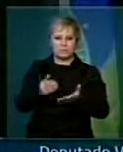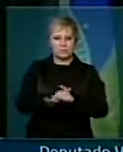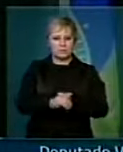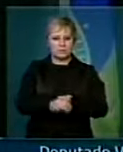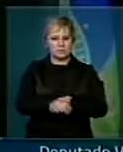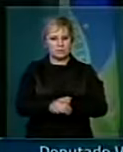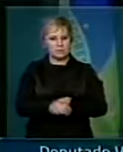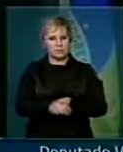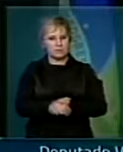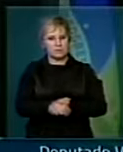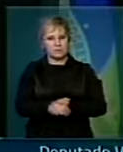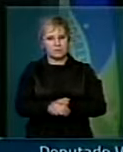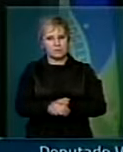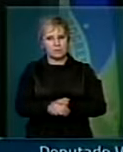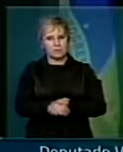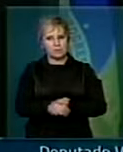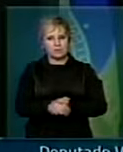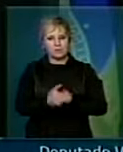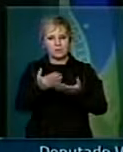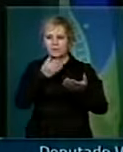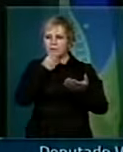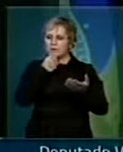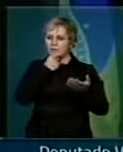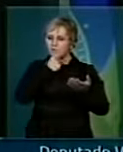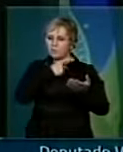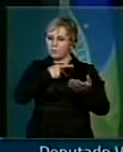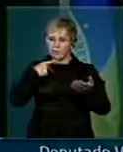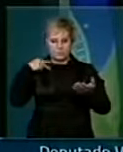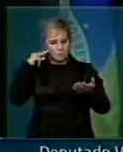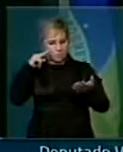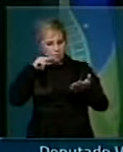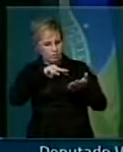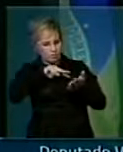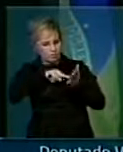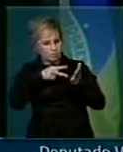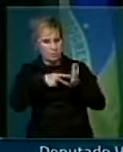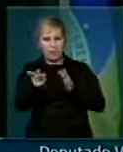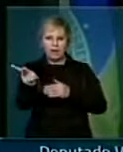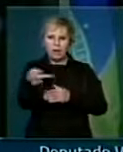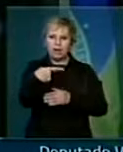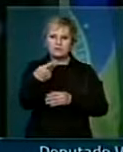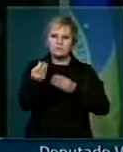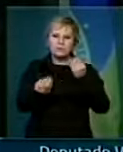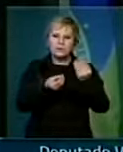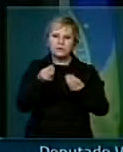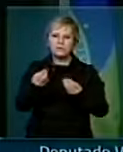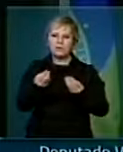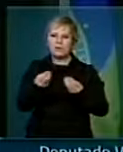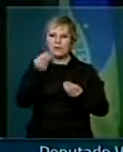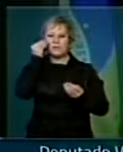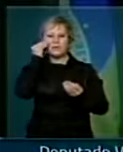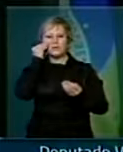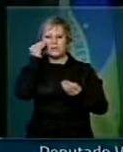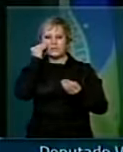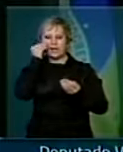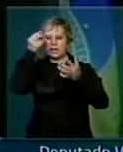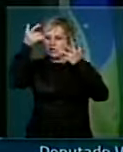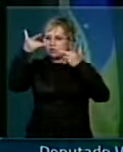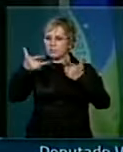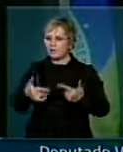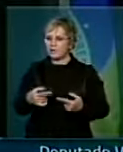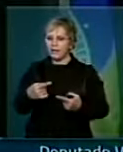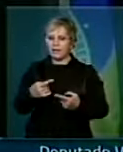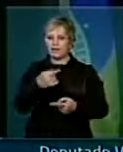adulterar. Mas ele já tinha traído, já tinha feito o que fez. Interpretar a Bíblia para justificar que